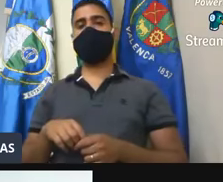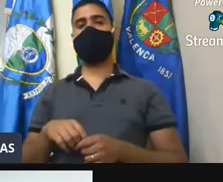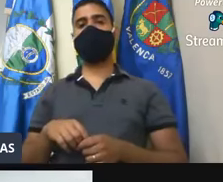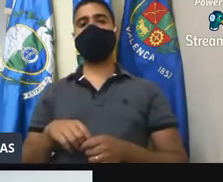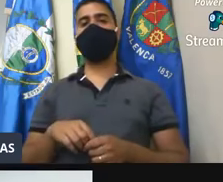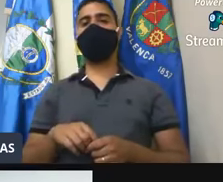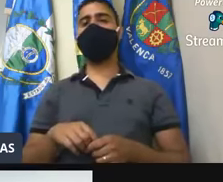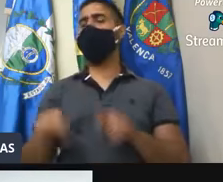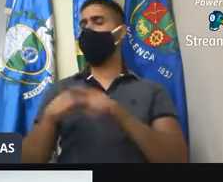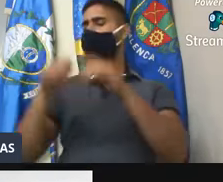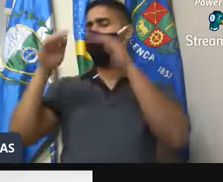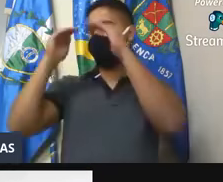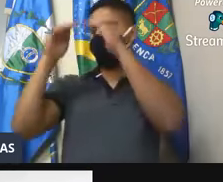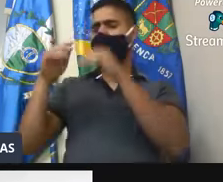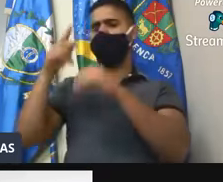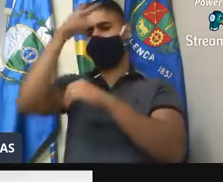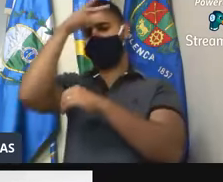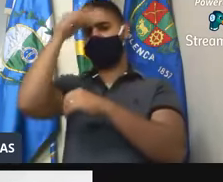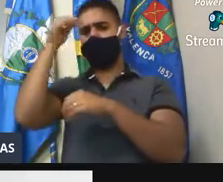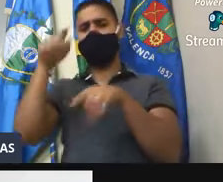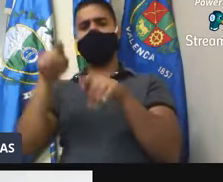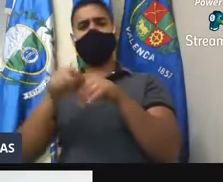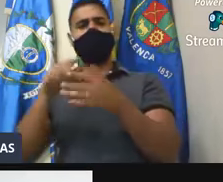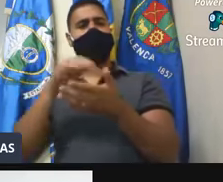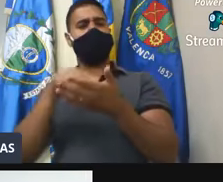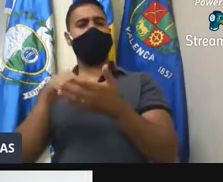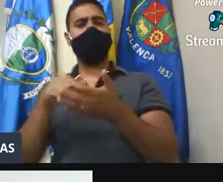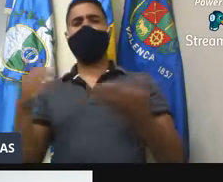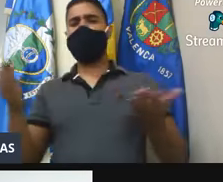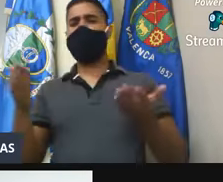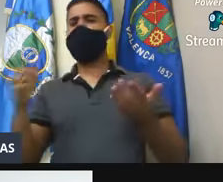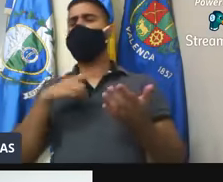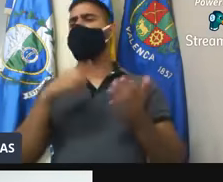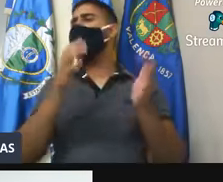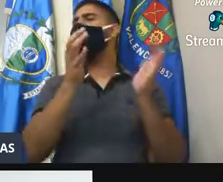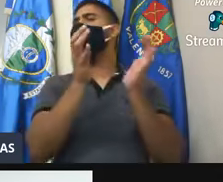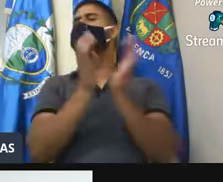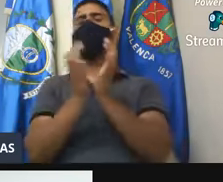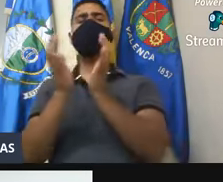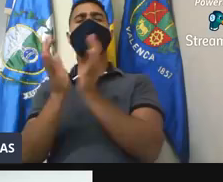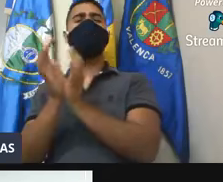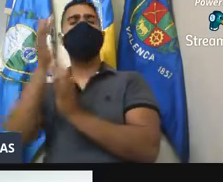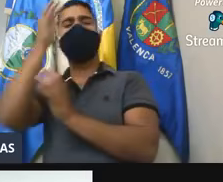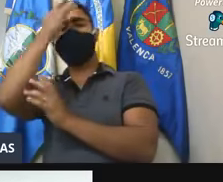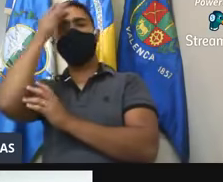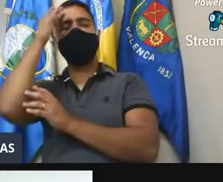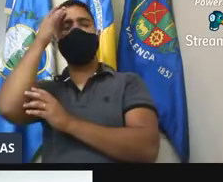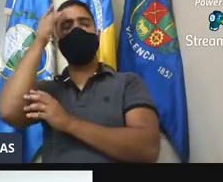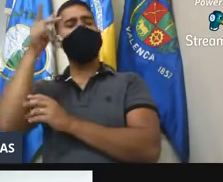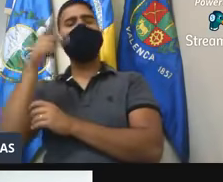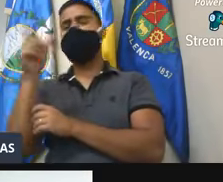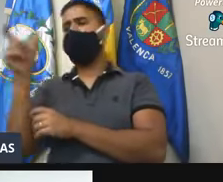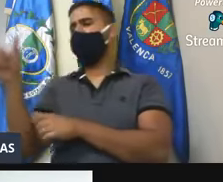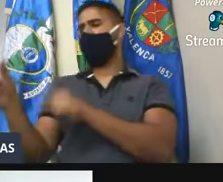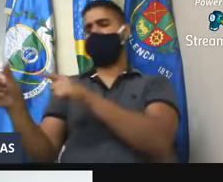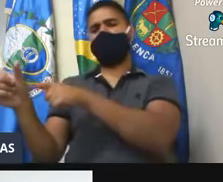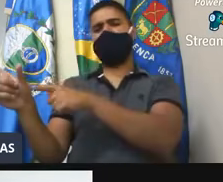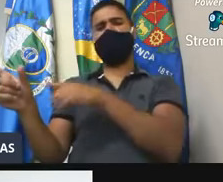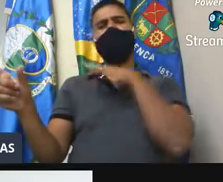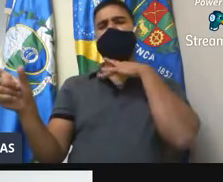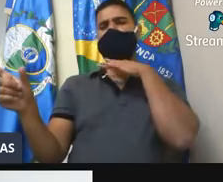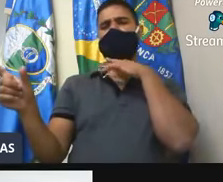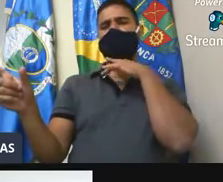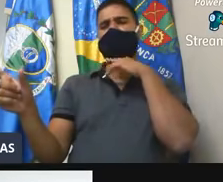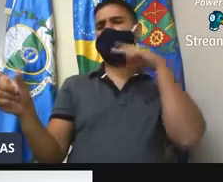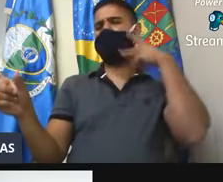contratempo nisso. E vem essa turma aí, de, tentando desqualificar, mas com esse